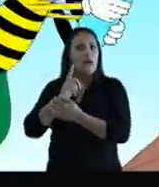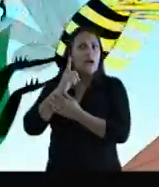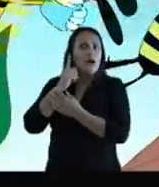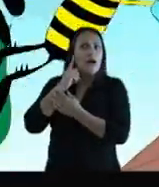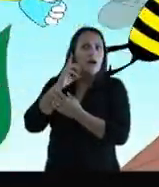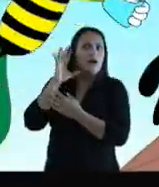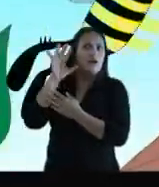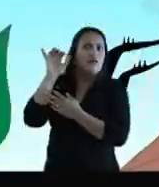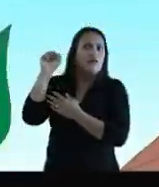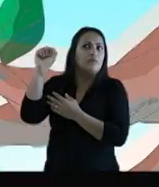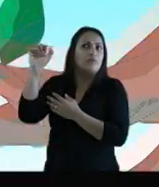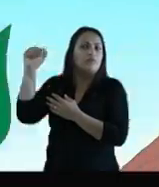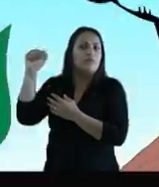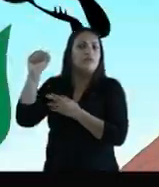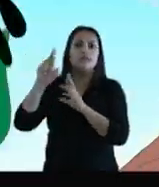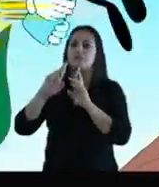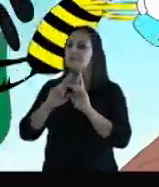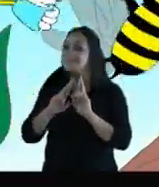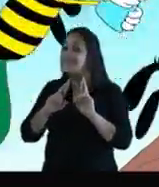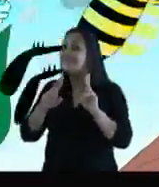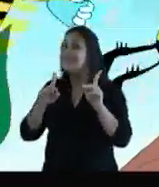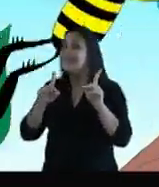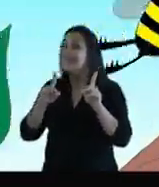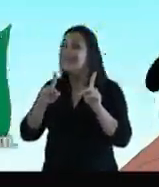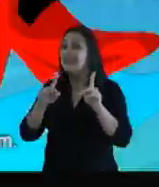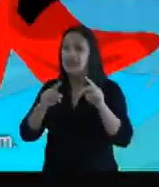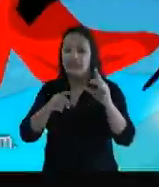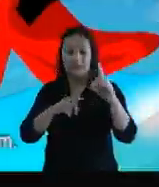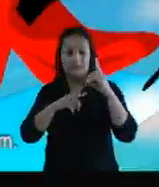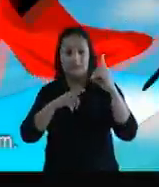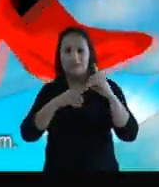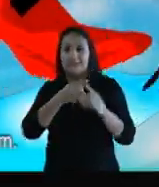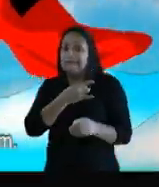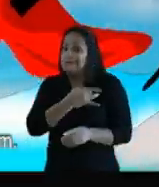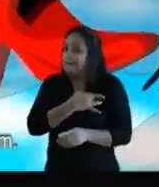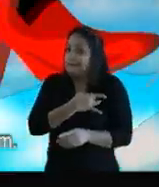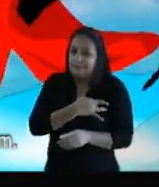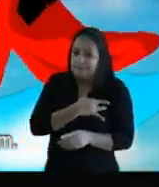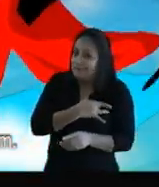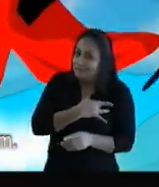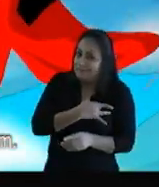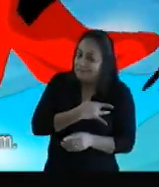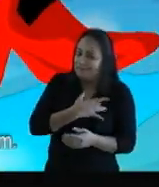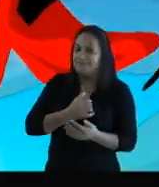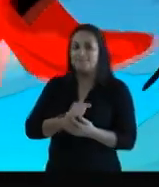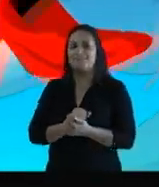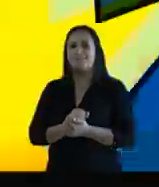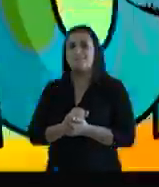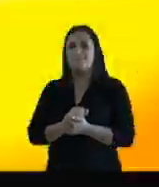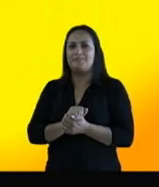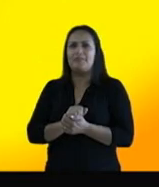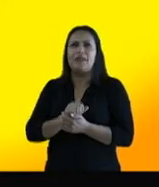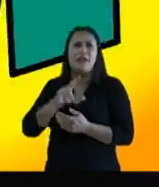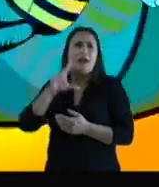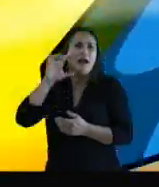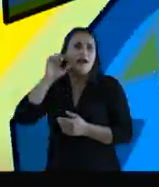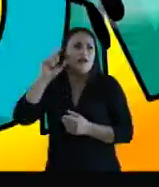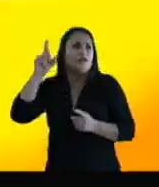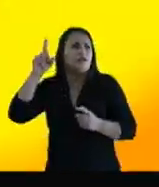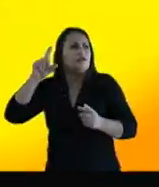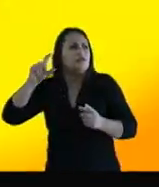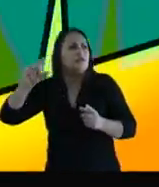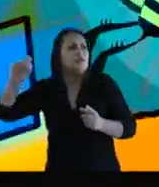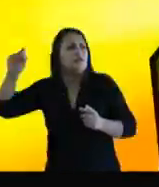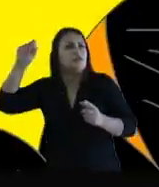Ela ouviu um barulho, diferente do seu, que fez suas pernas tremerem. Zum, zum,